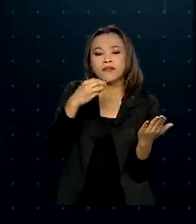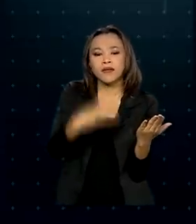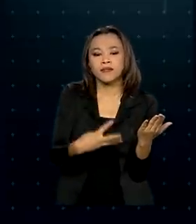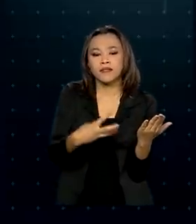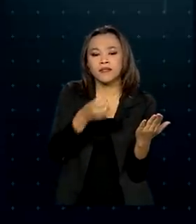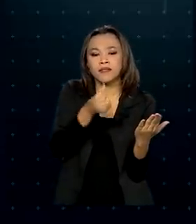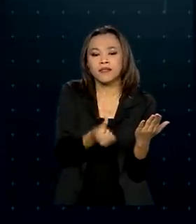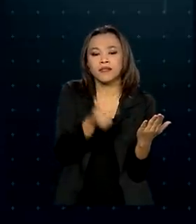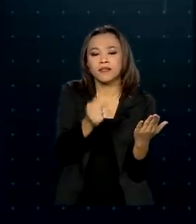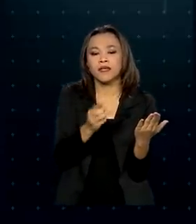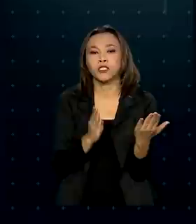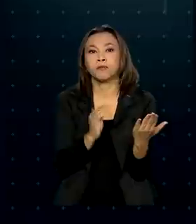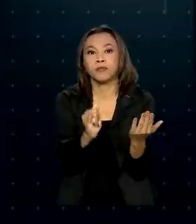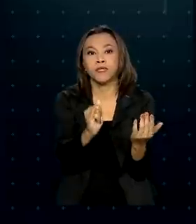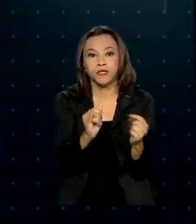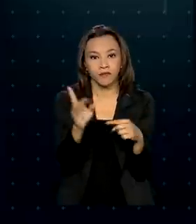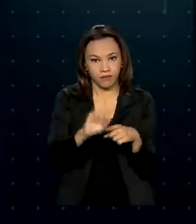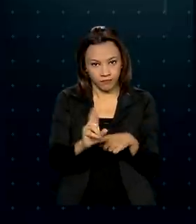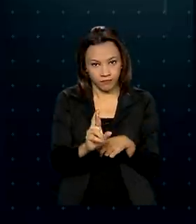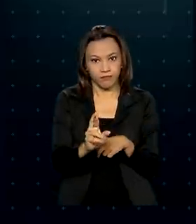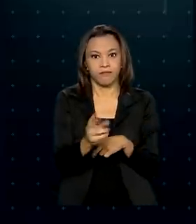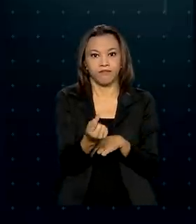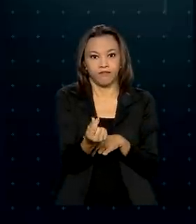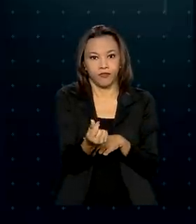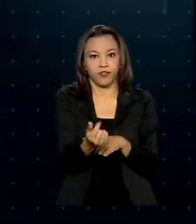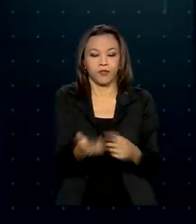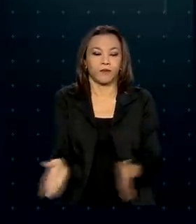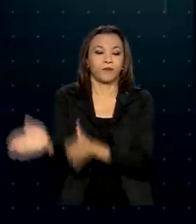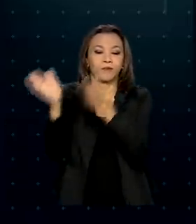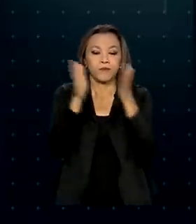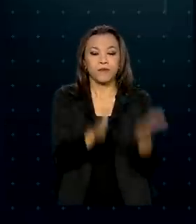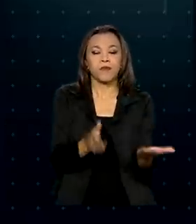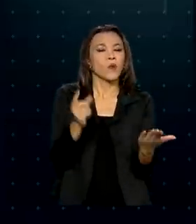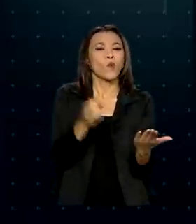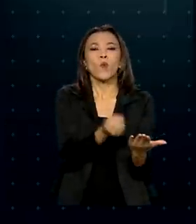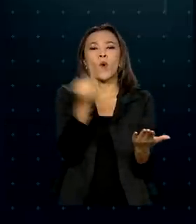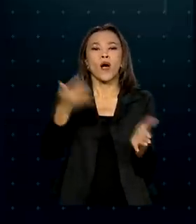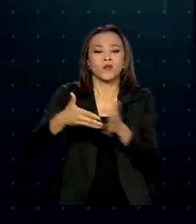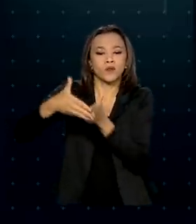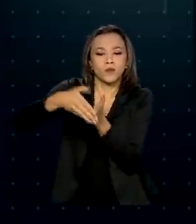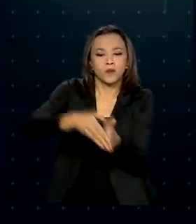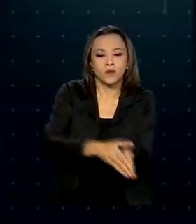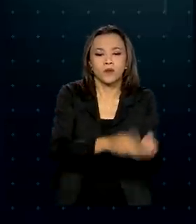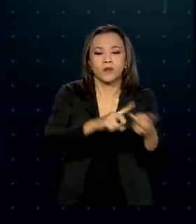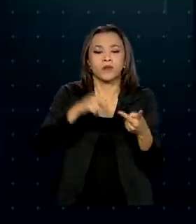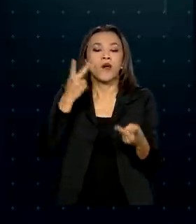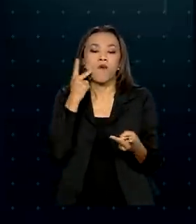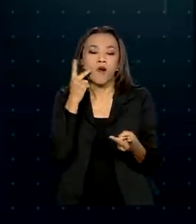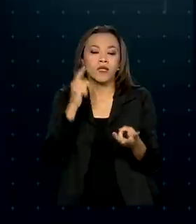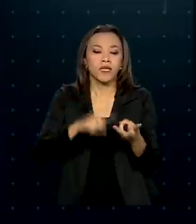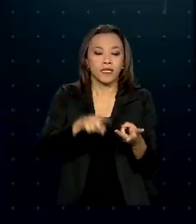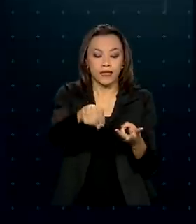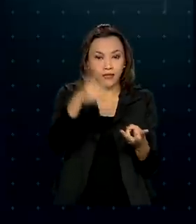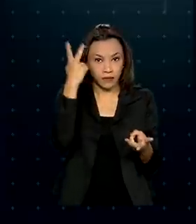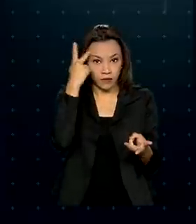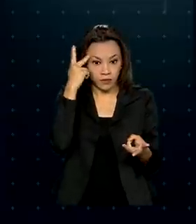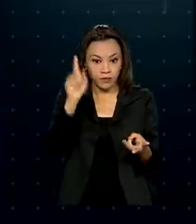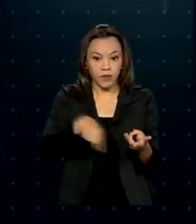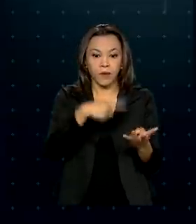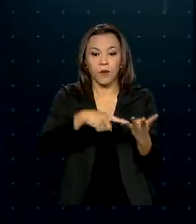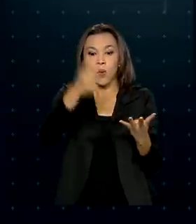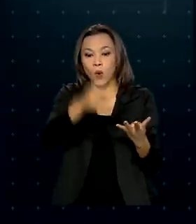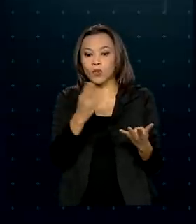bilhões em investimentos. Entre eles, estão os portos de Maceió, Fortaleza e Santos, trechos de